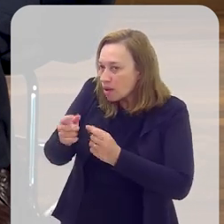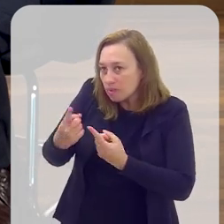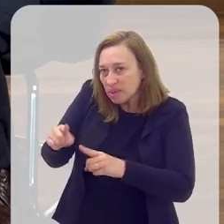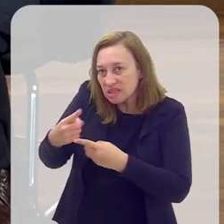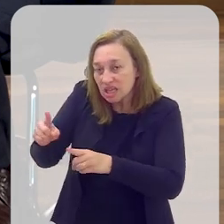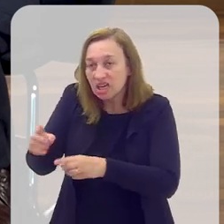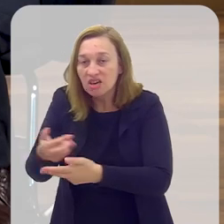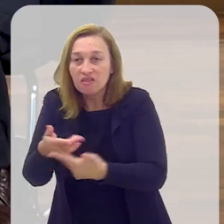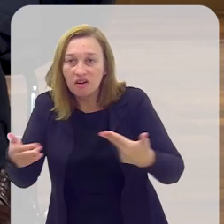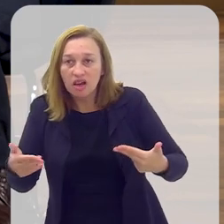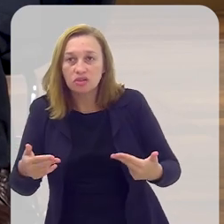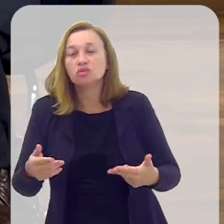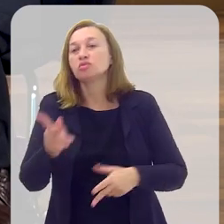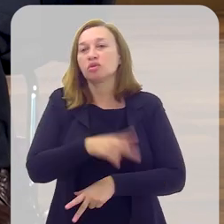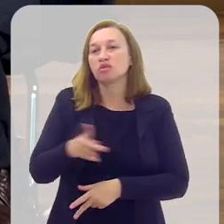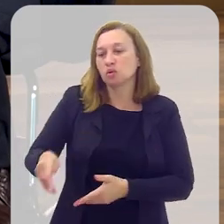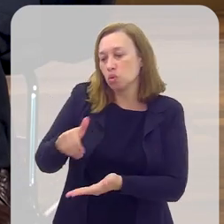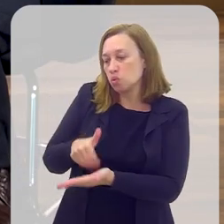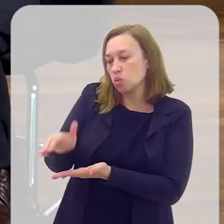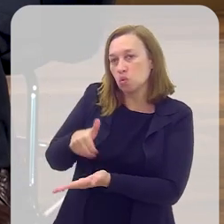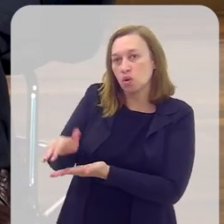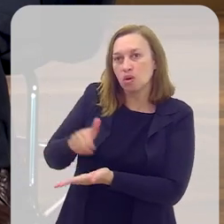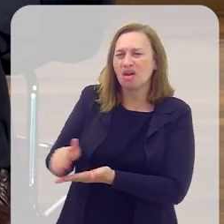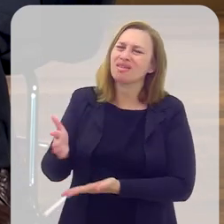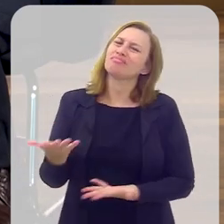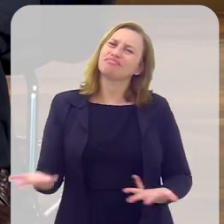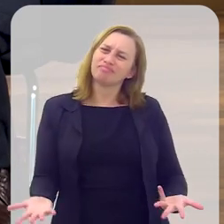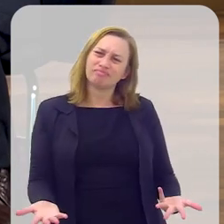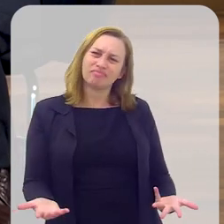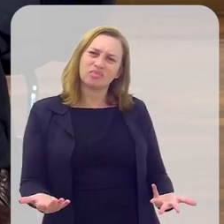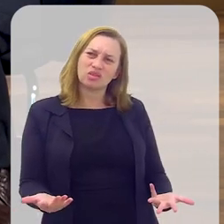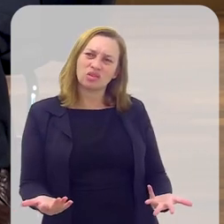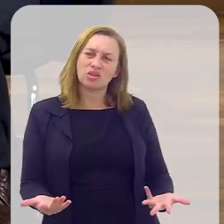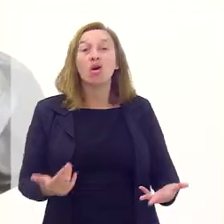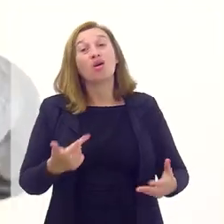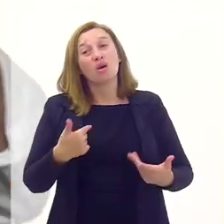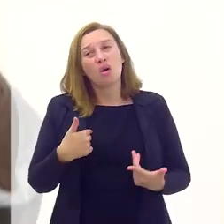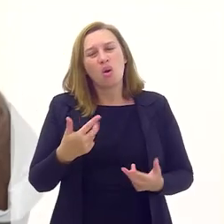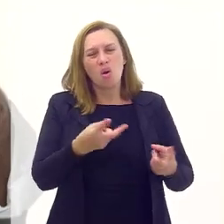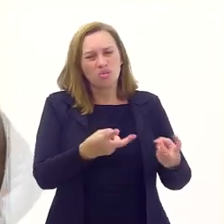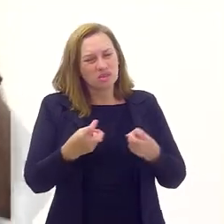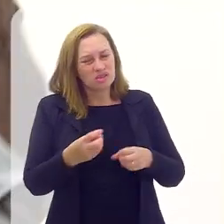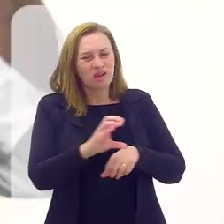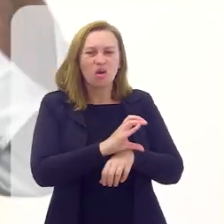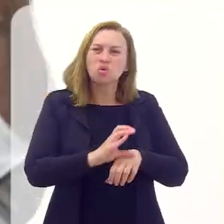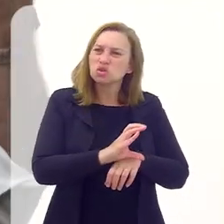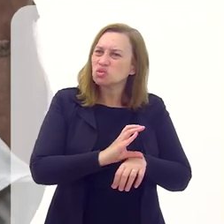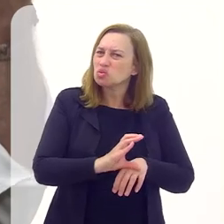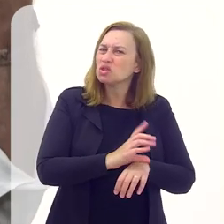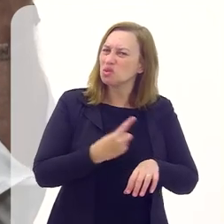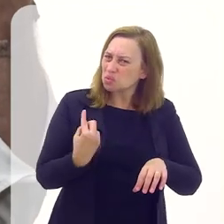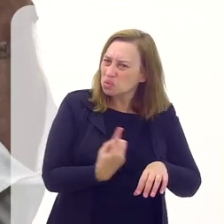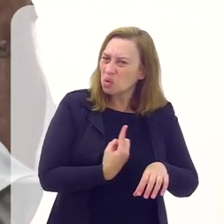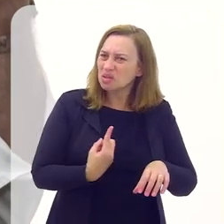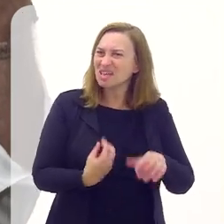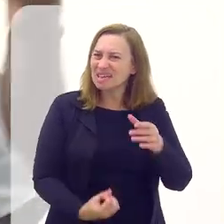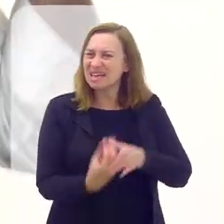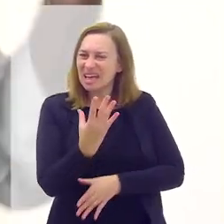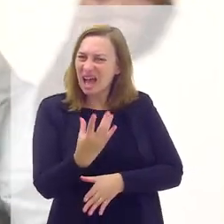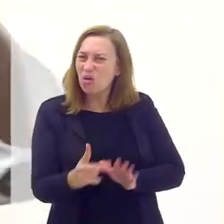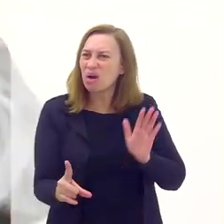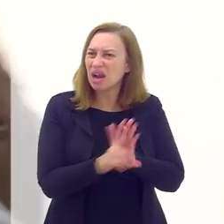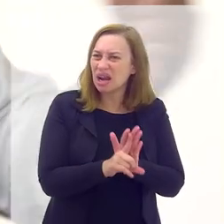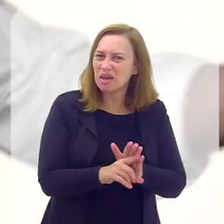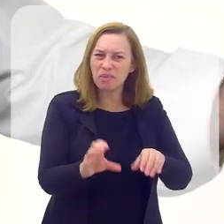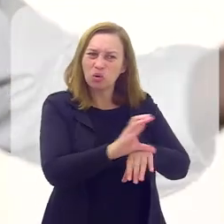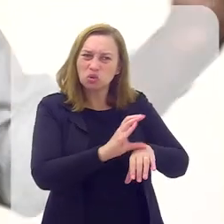perseguiam, e vários professores foram demitidos. É inacreditável, a partir da nossa Constituição, você tem que fazer uma lei que é para